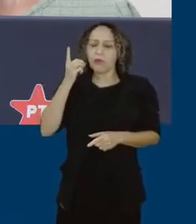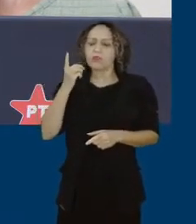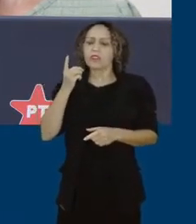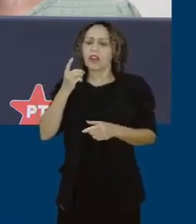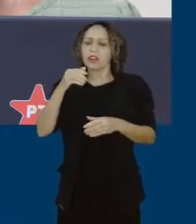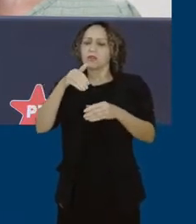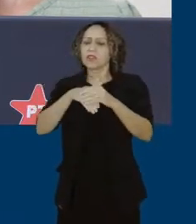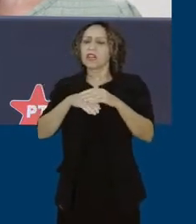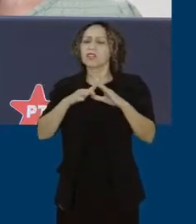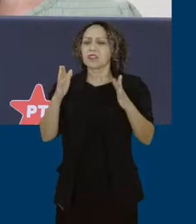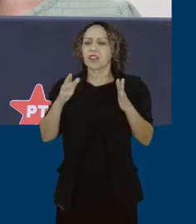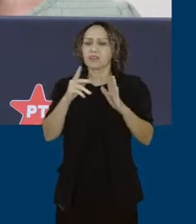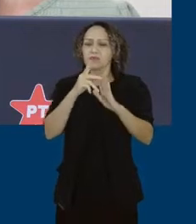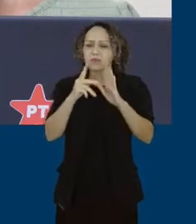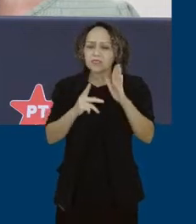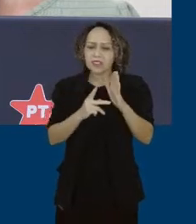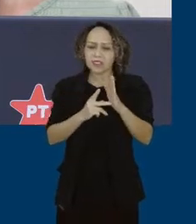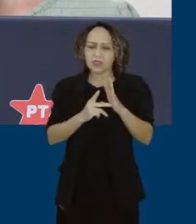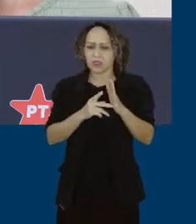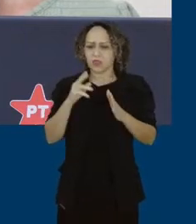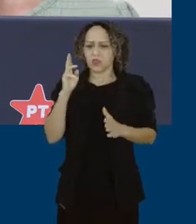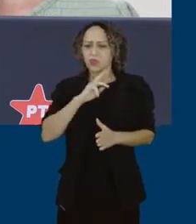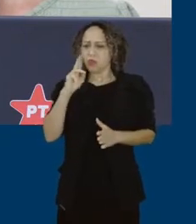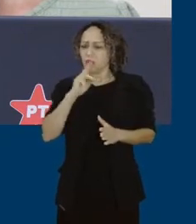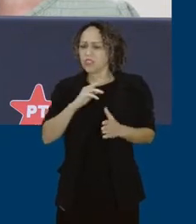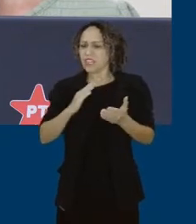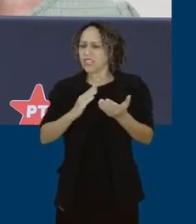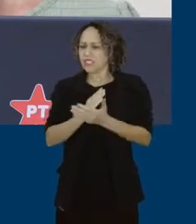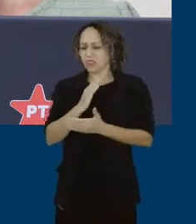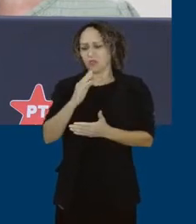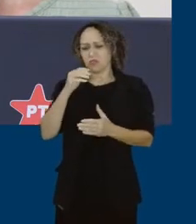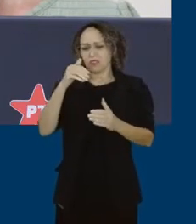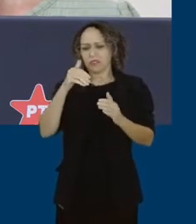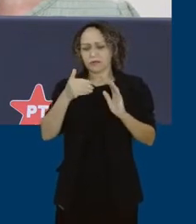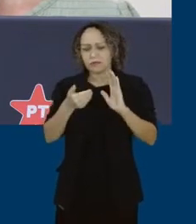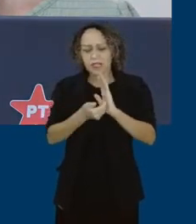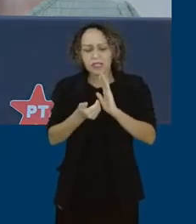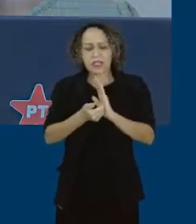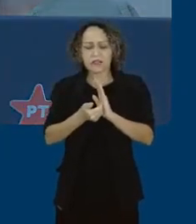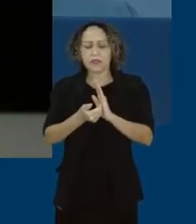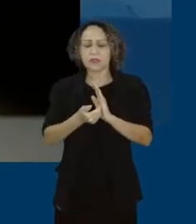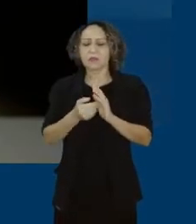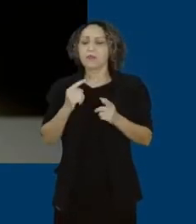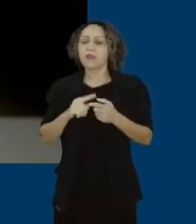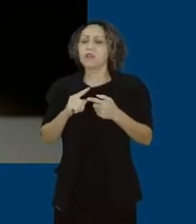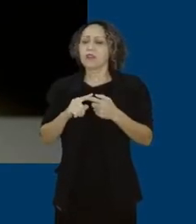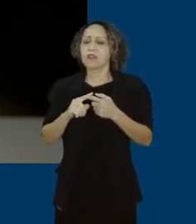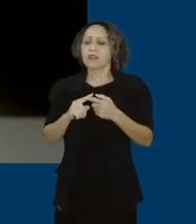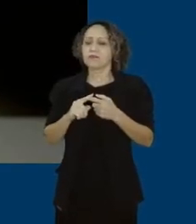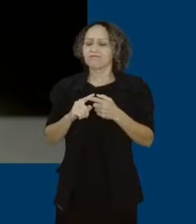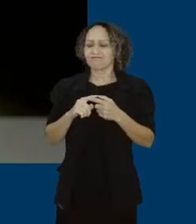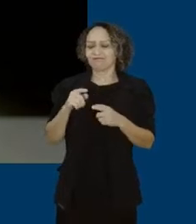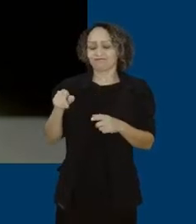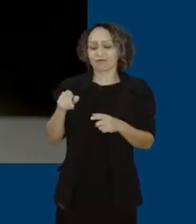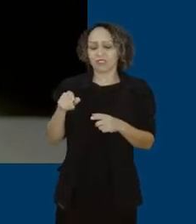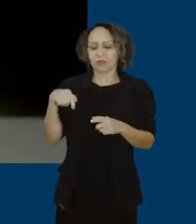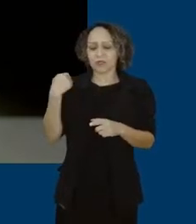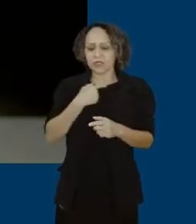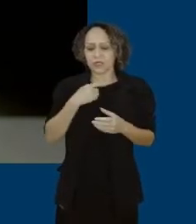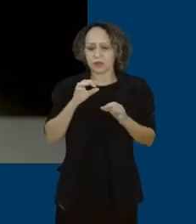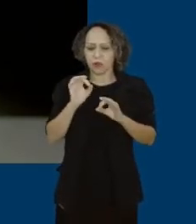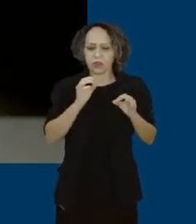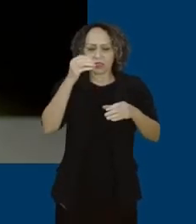querem continuar com fake news e com violência. Nós temos que responder isso nos organizando nos comitês populares,